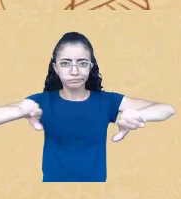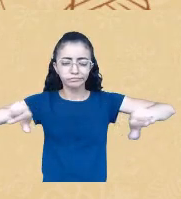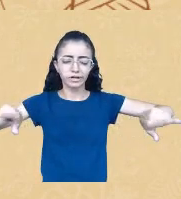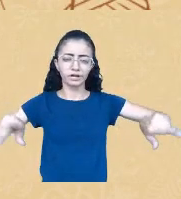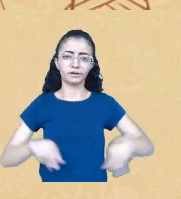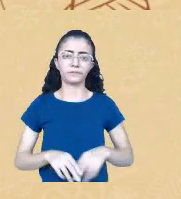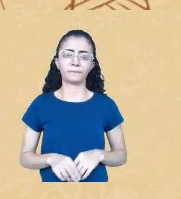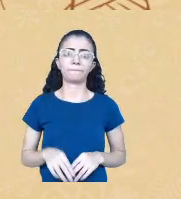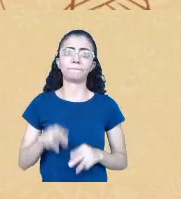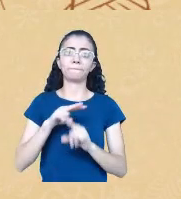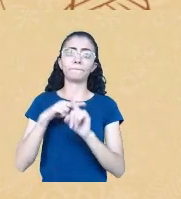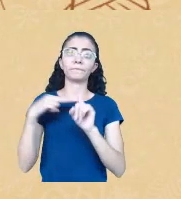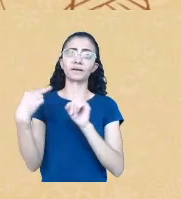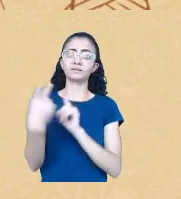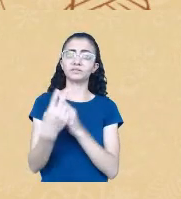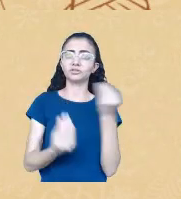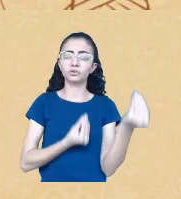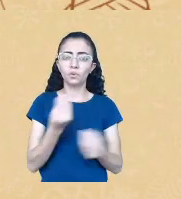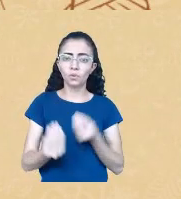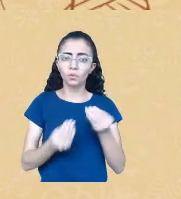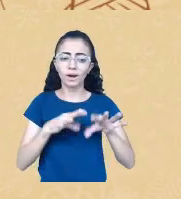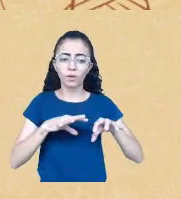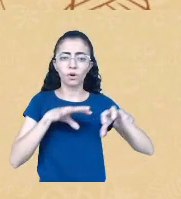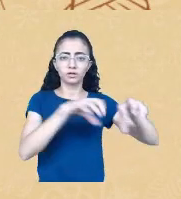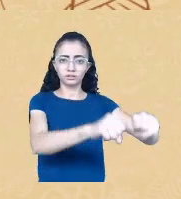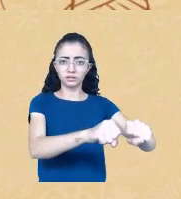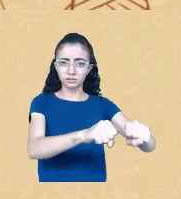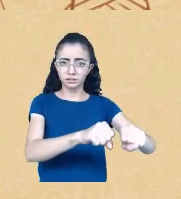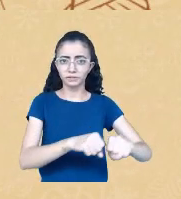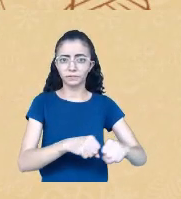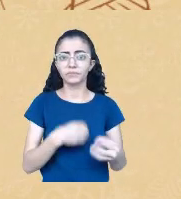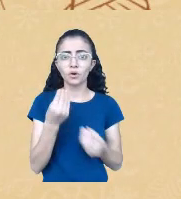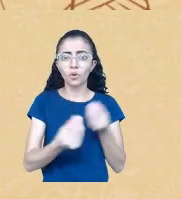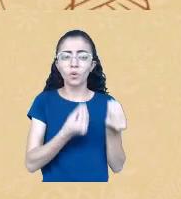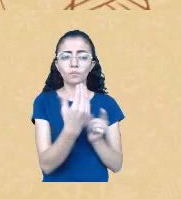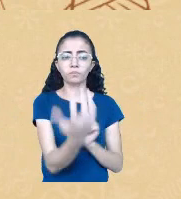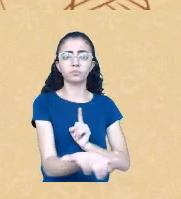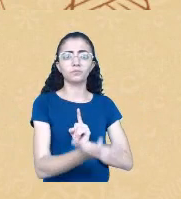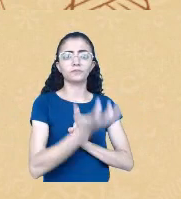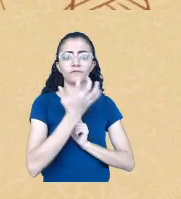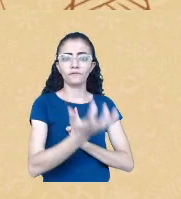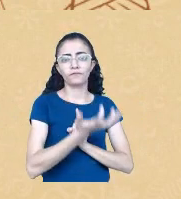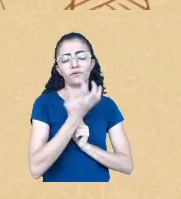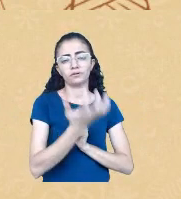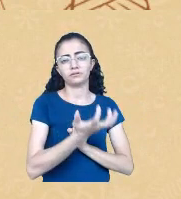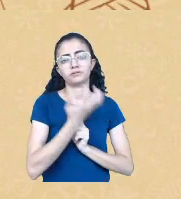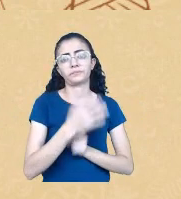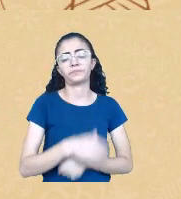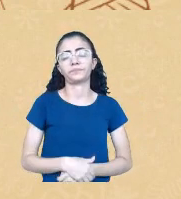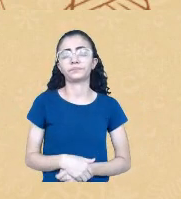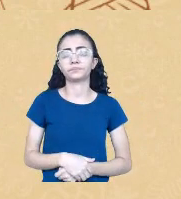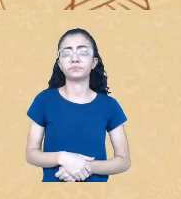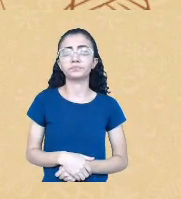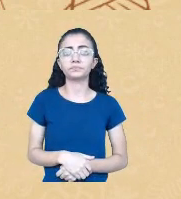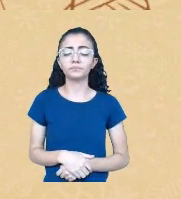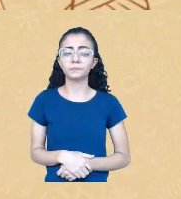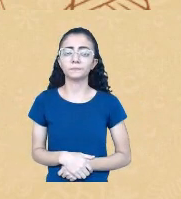essa questão da colonização e de como que ela nos atinge, né? Então, num primeiro momento,